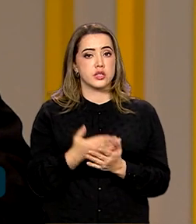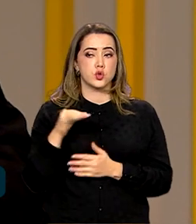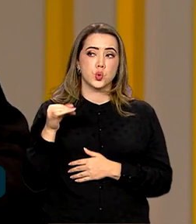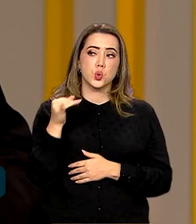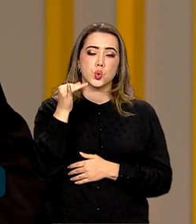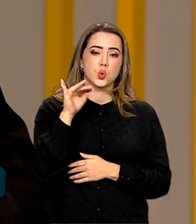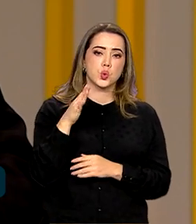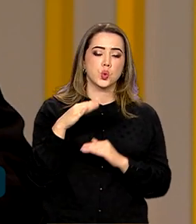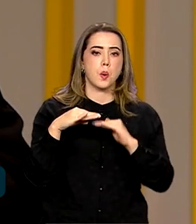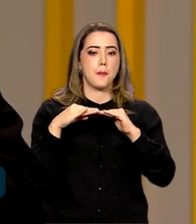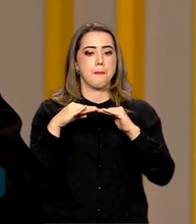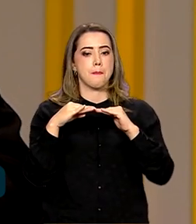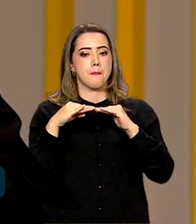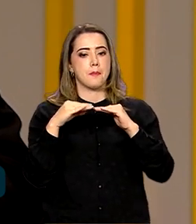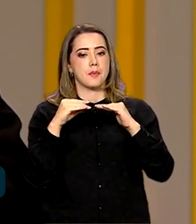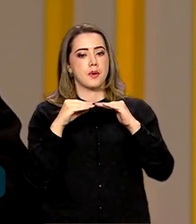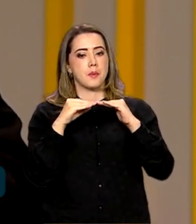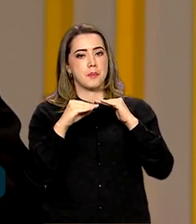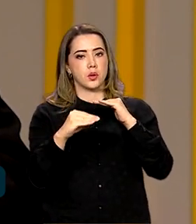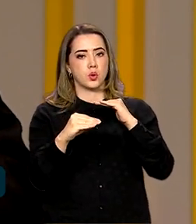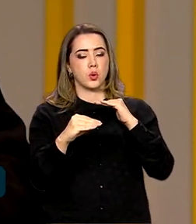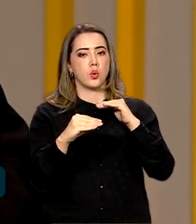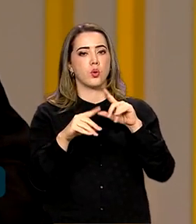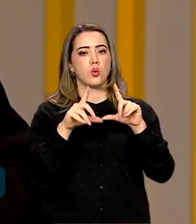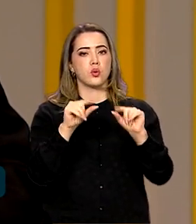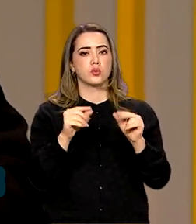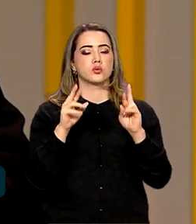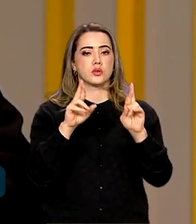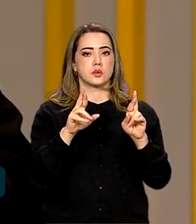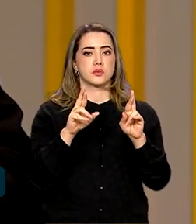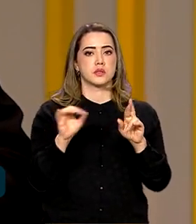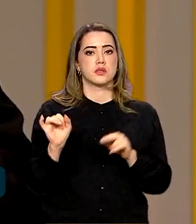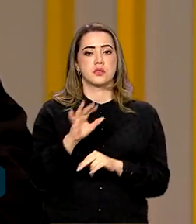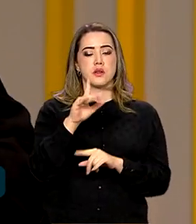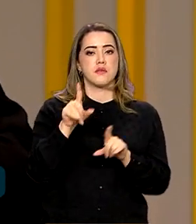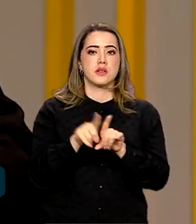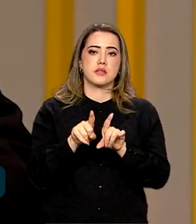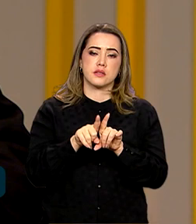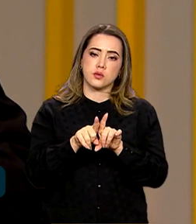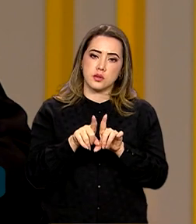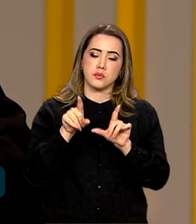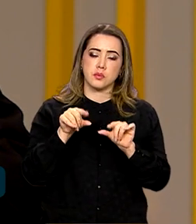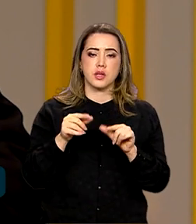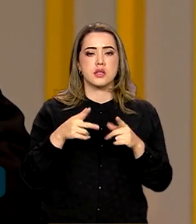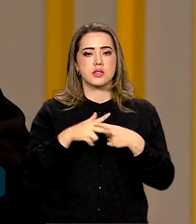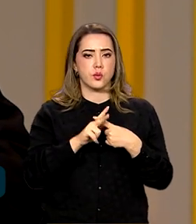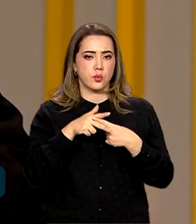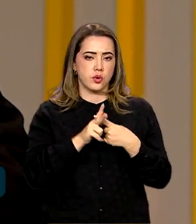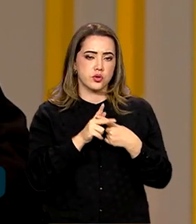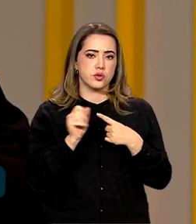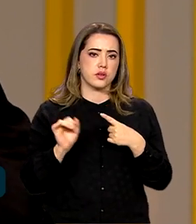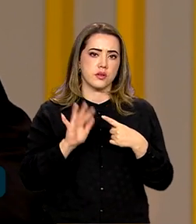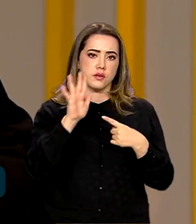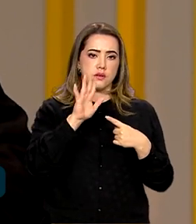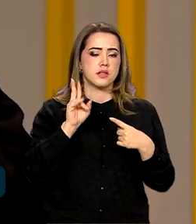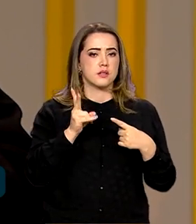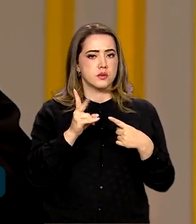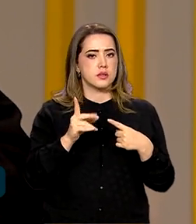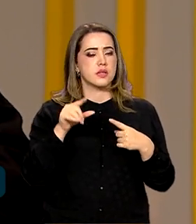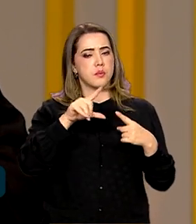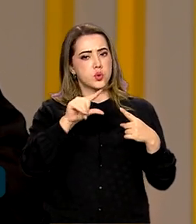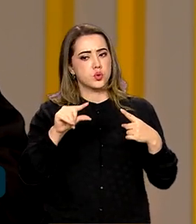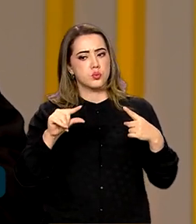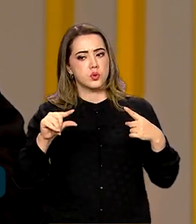menor do que eles estão prevendo e também a inflação, né. Eles têm revisto a previsão sempre para baixo, a cada